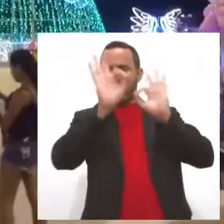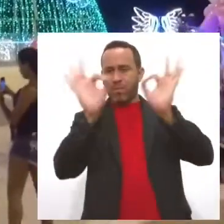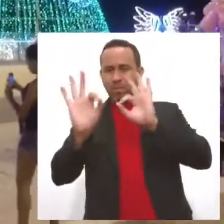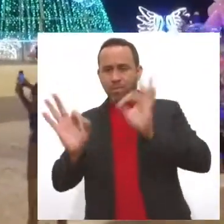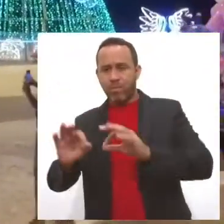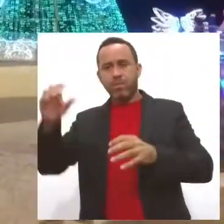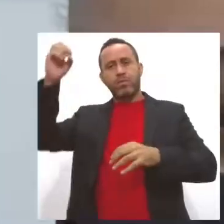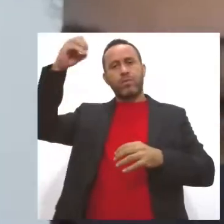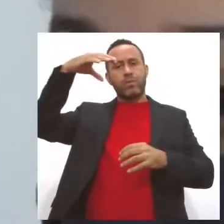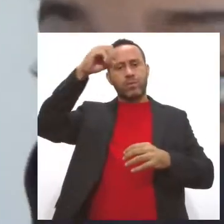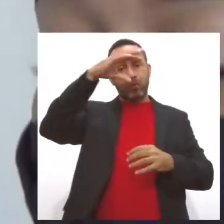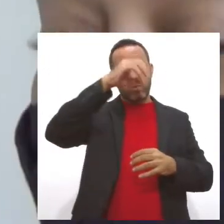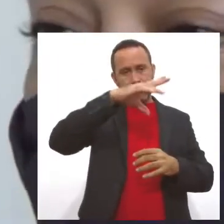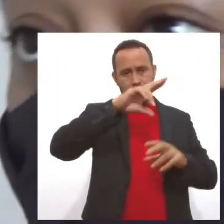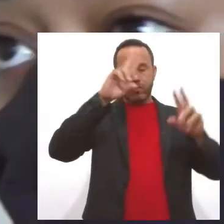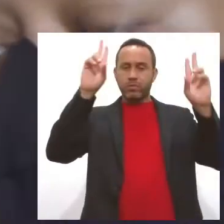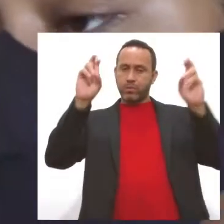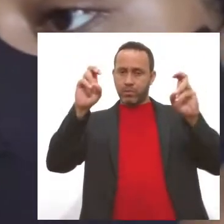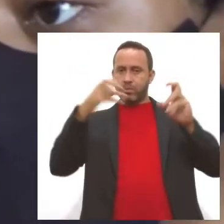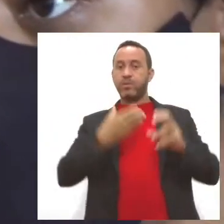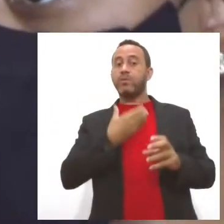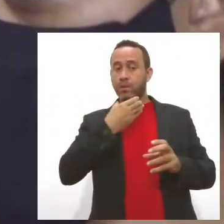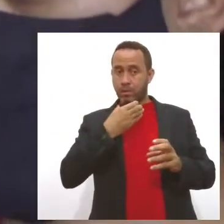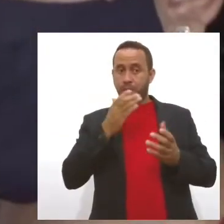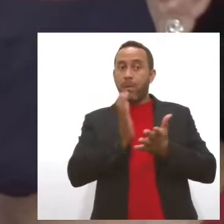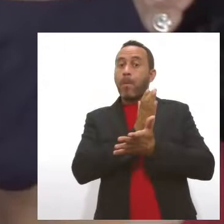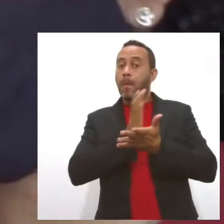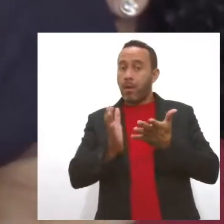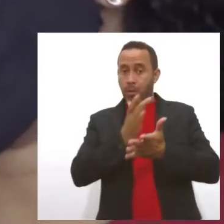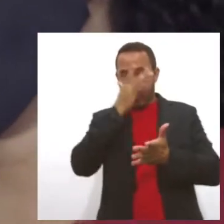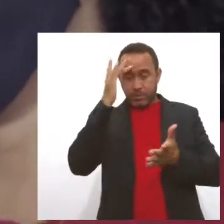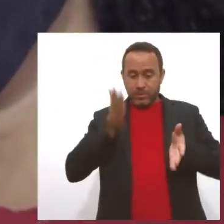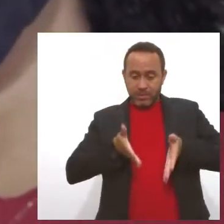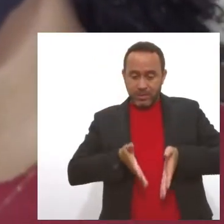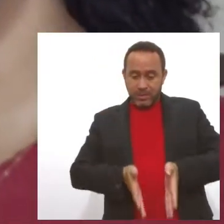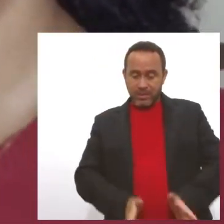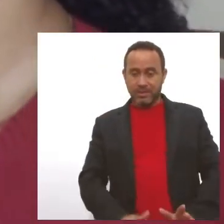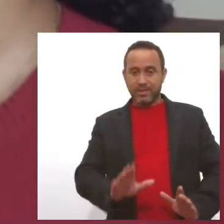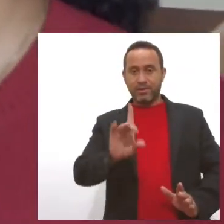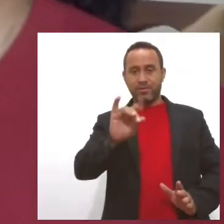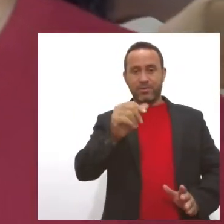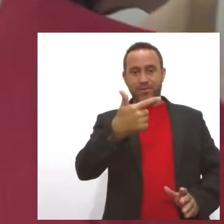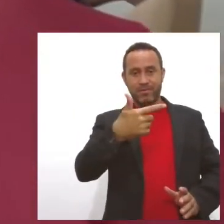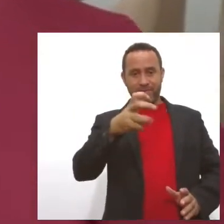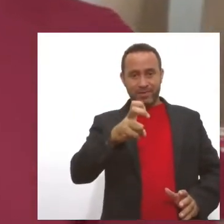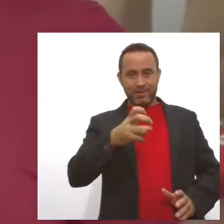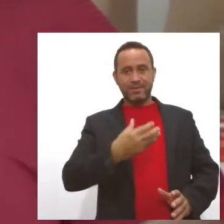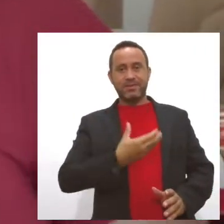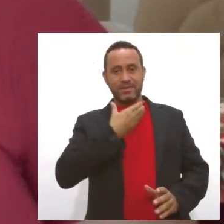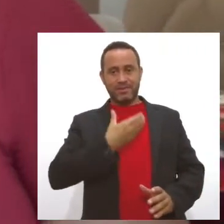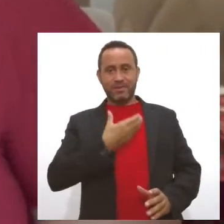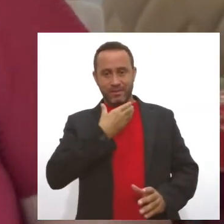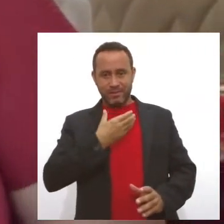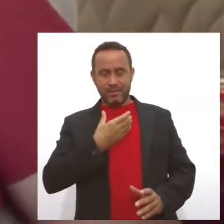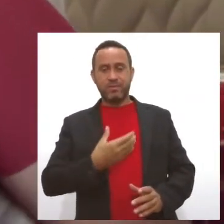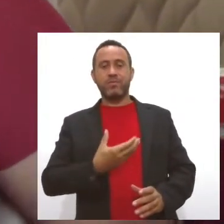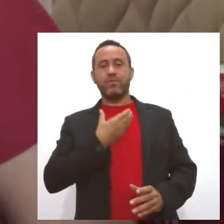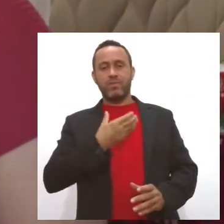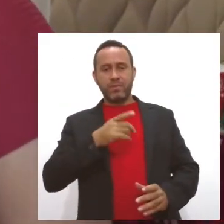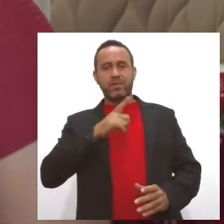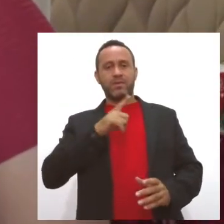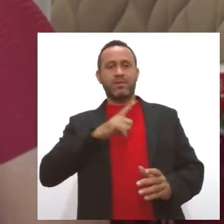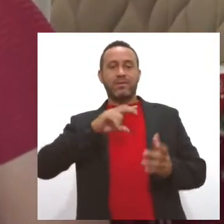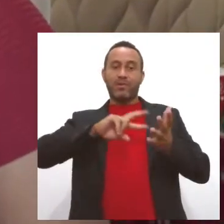com o tema. Contudo, para algumas pessoas que nasceram no dia 25 de dezembro, o Natal tem um